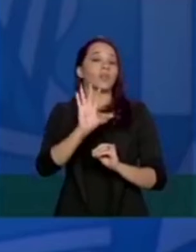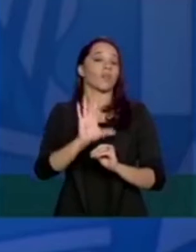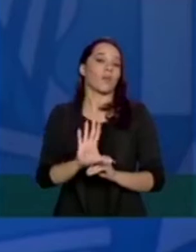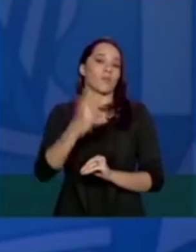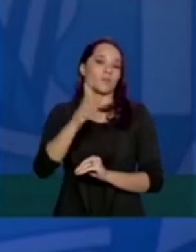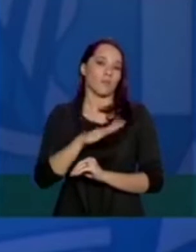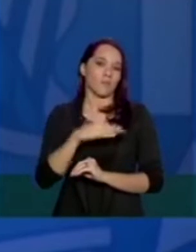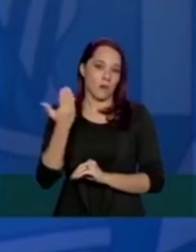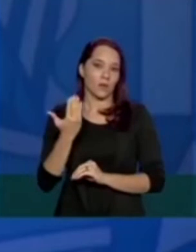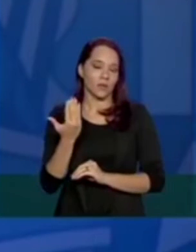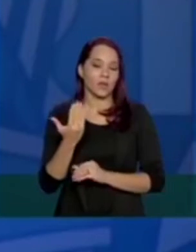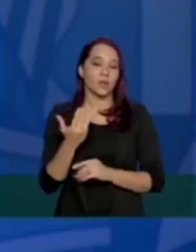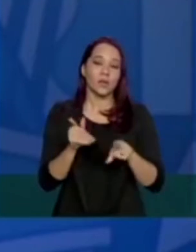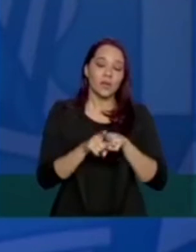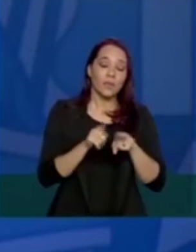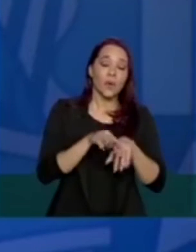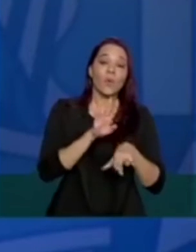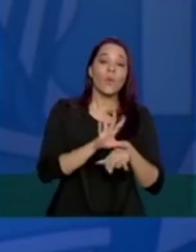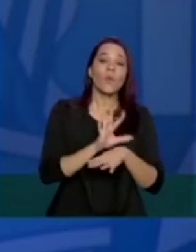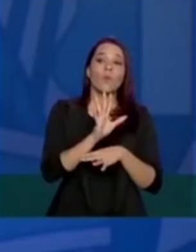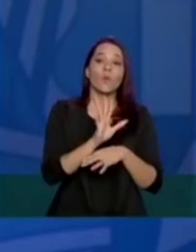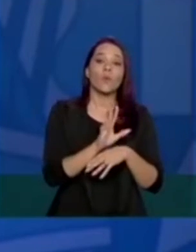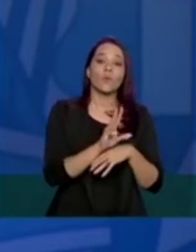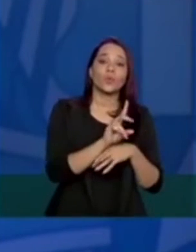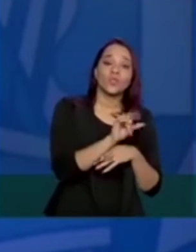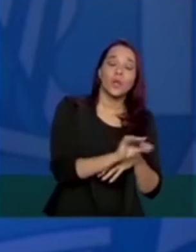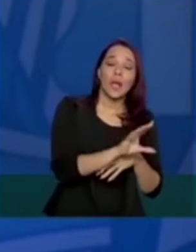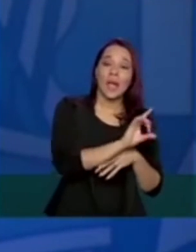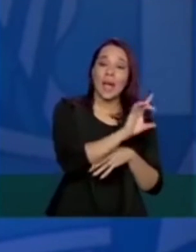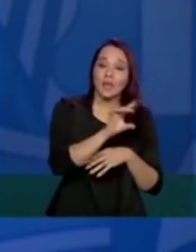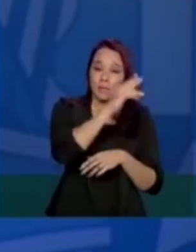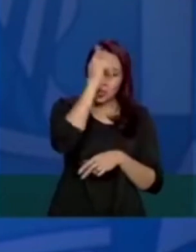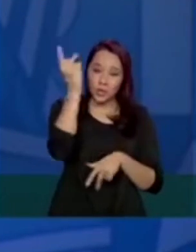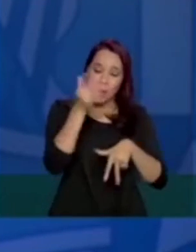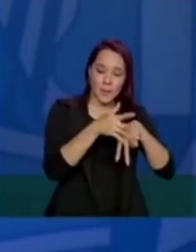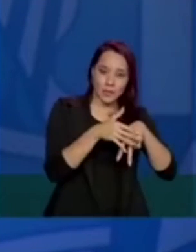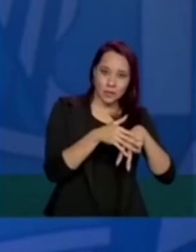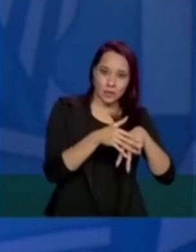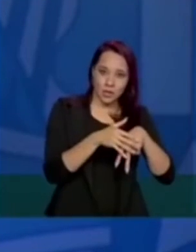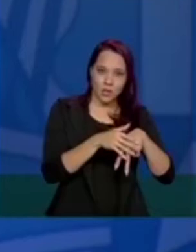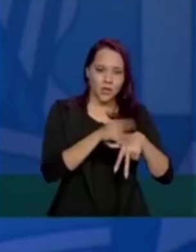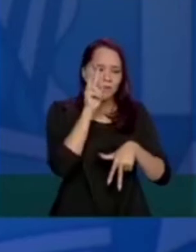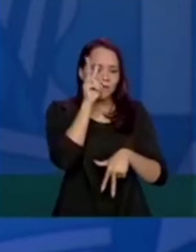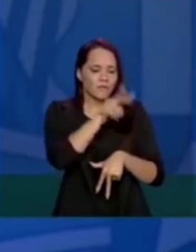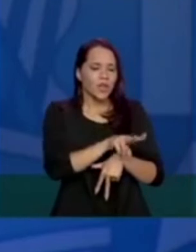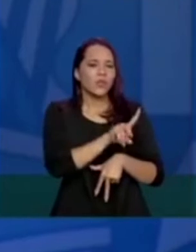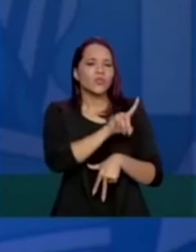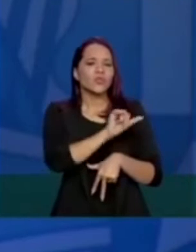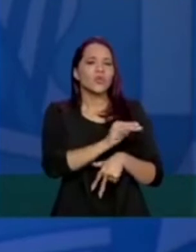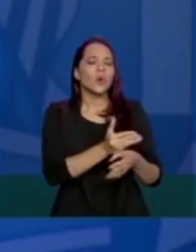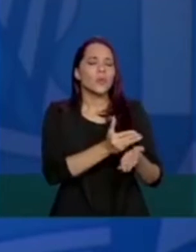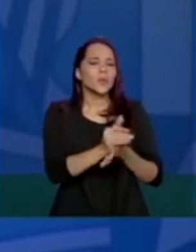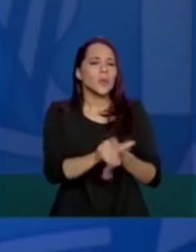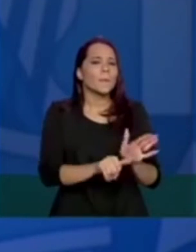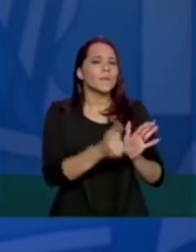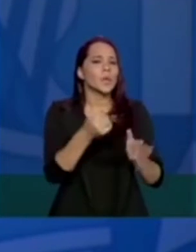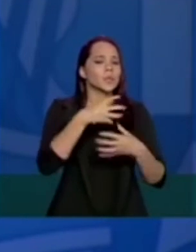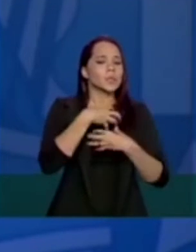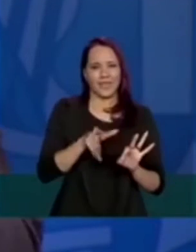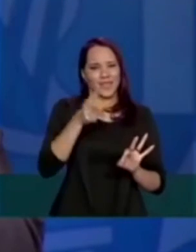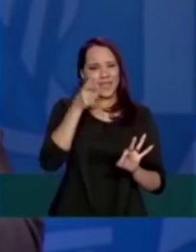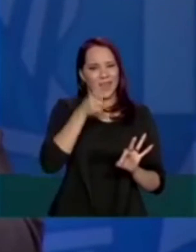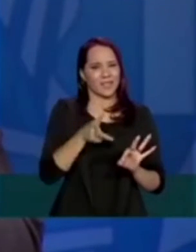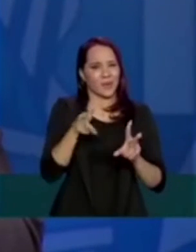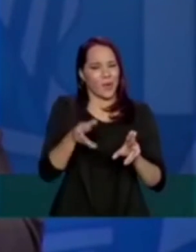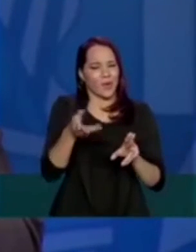ao momento em que apareceram os primeiros sintomas para cada paciente. Aí nós vamos conseguir verificar a curva com a sua evolução real.